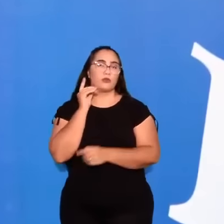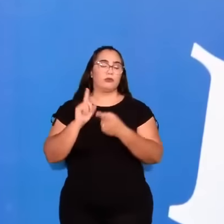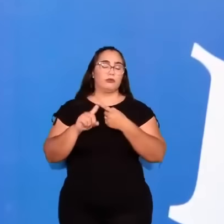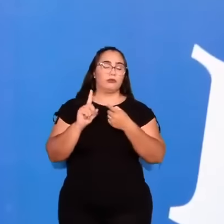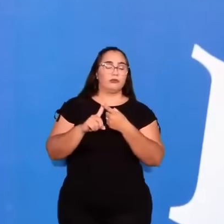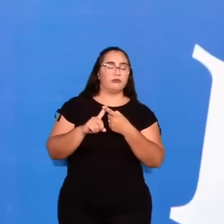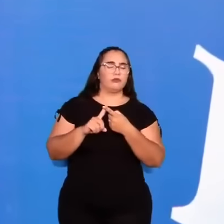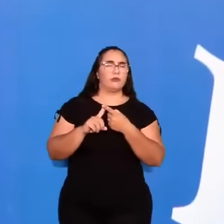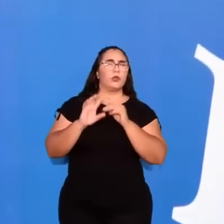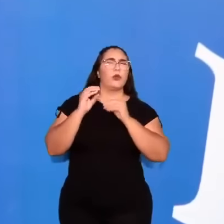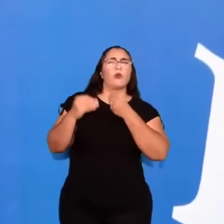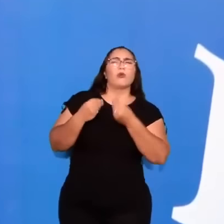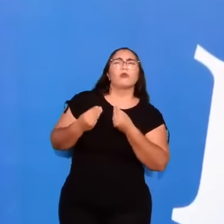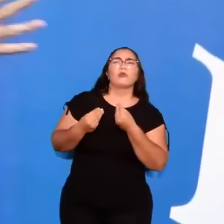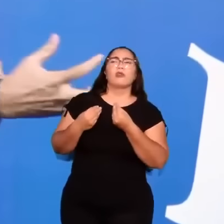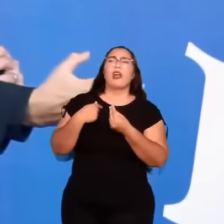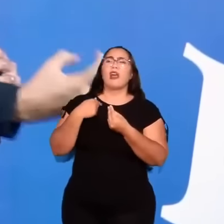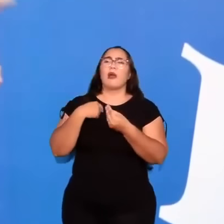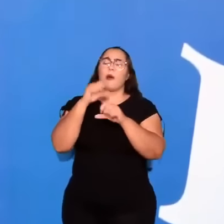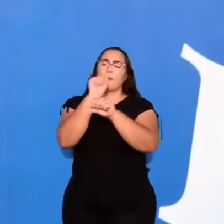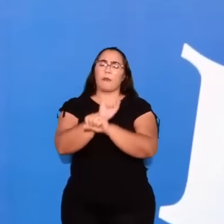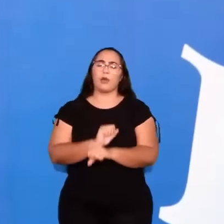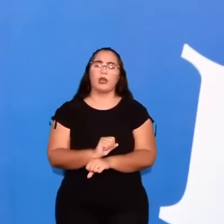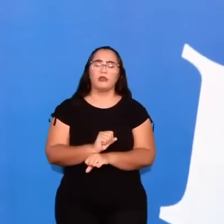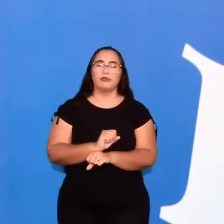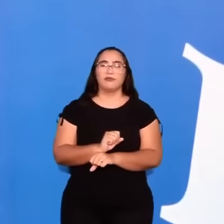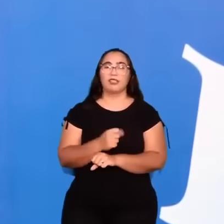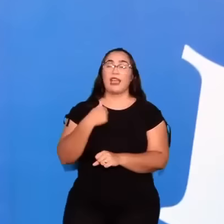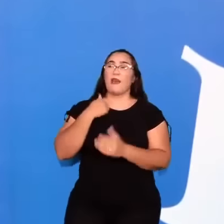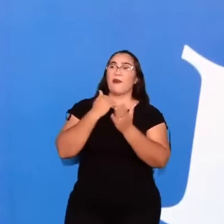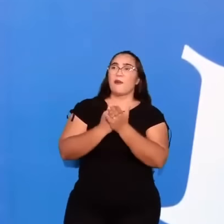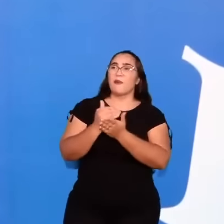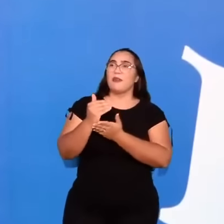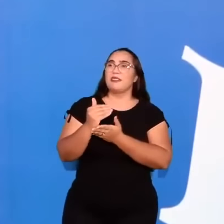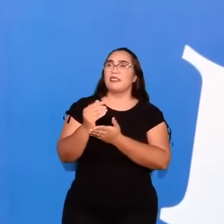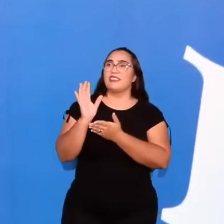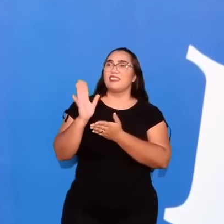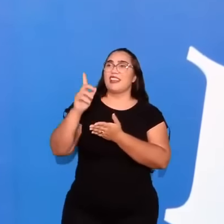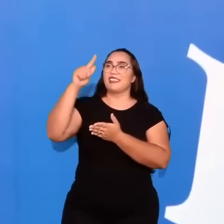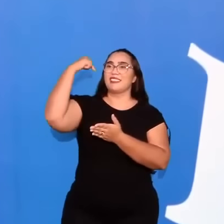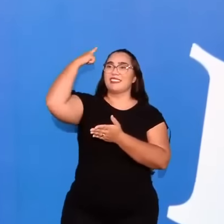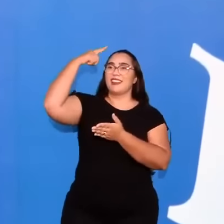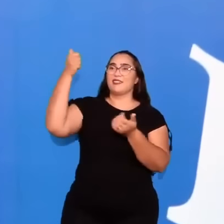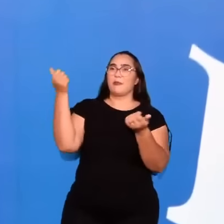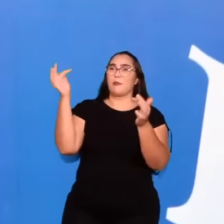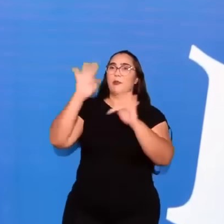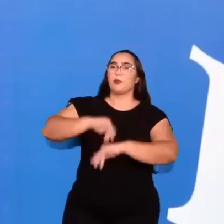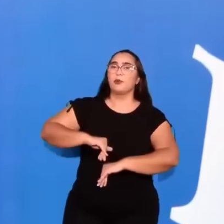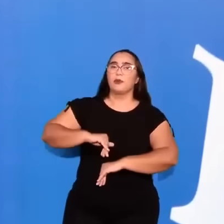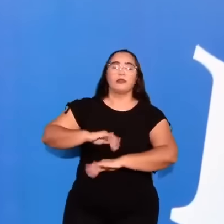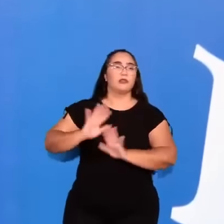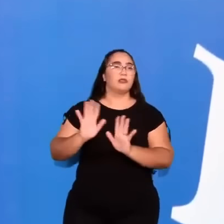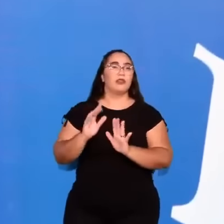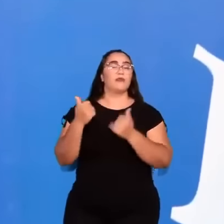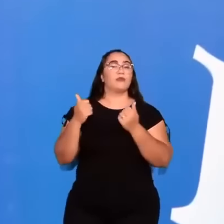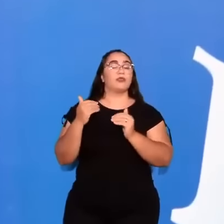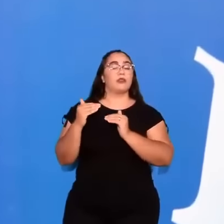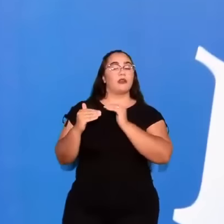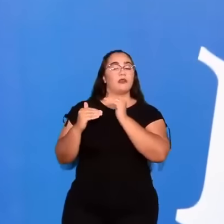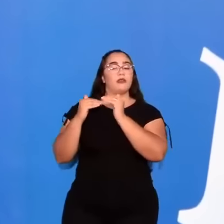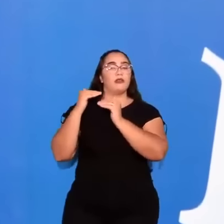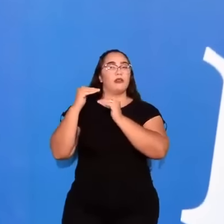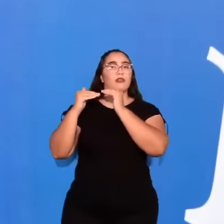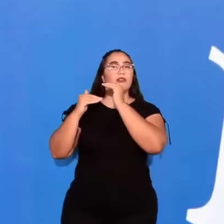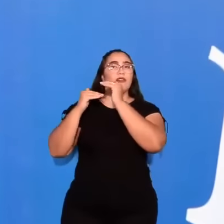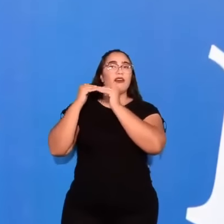De modo que eu não paro no estágio que eu comecei. Eu trabalho na mortificação do pecado. E no crescimento.